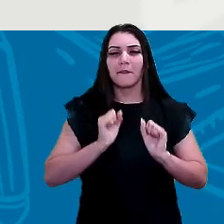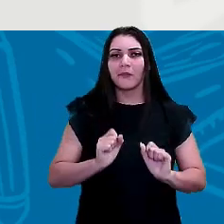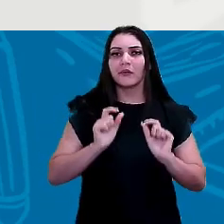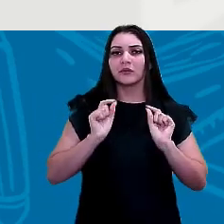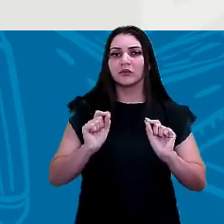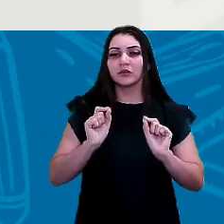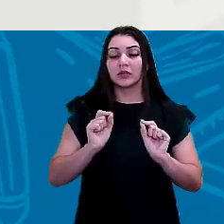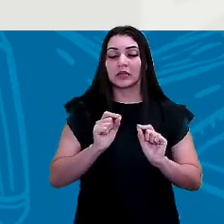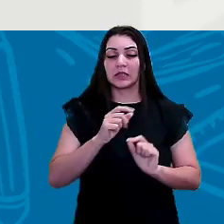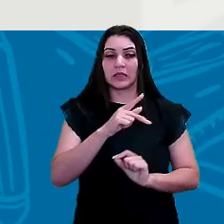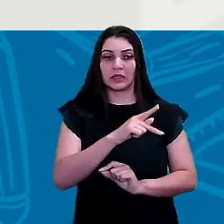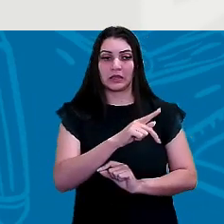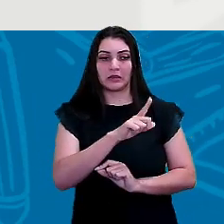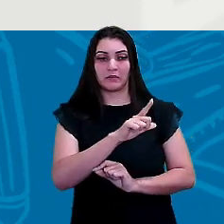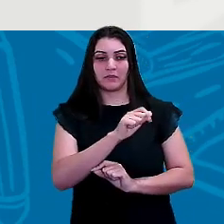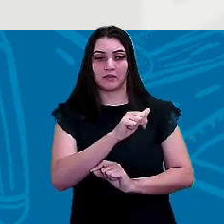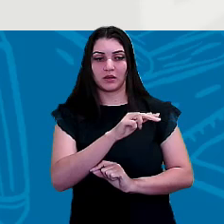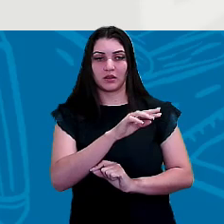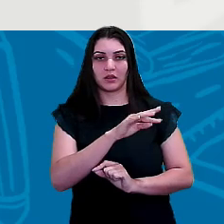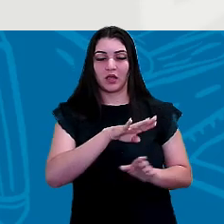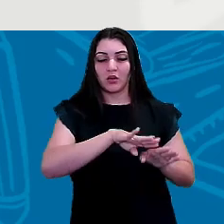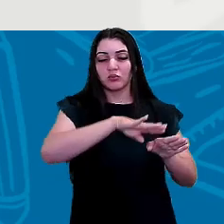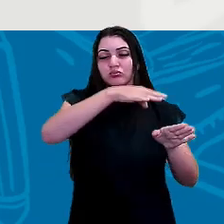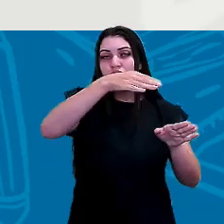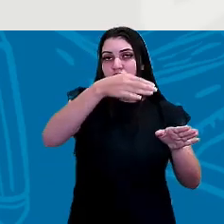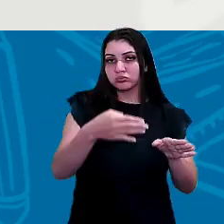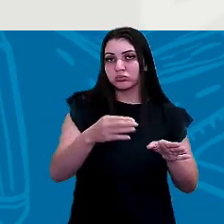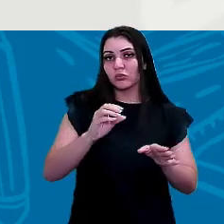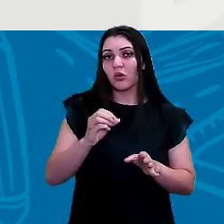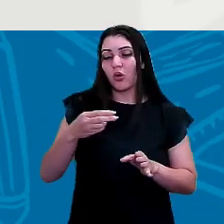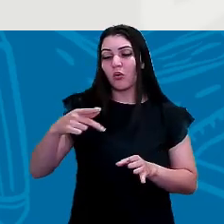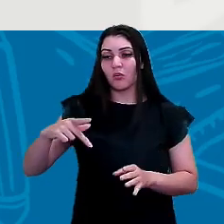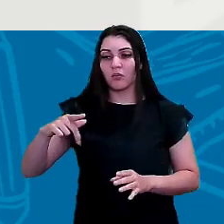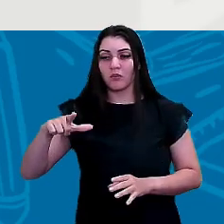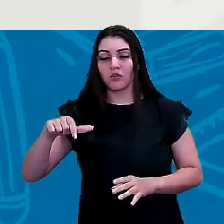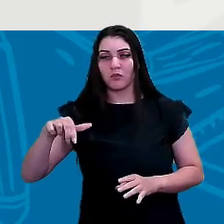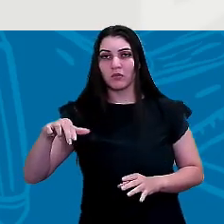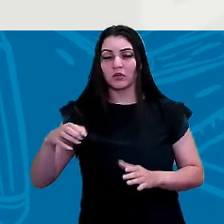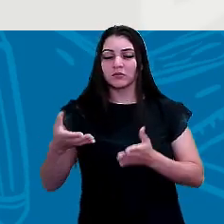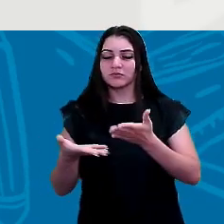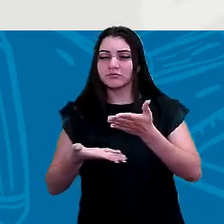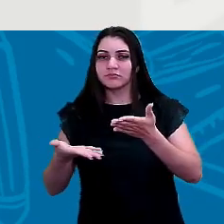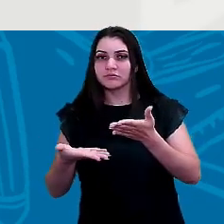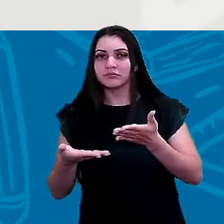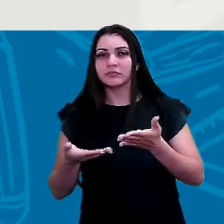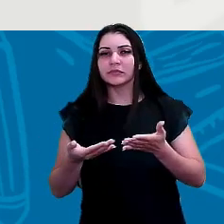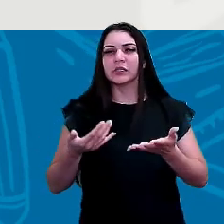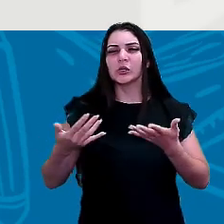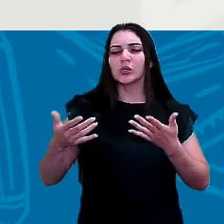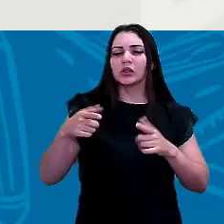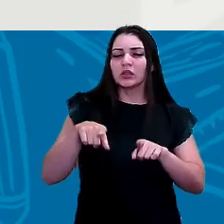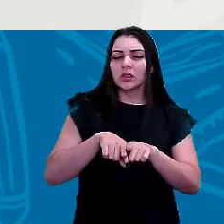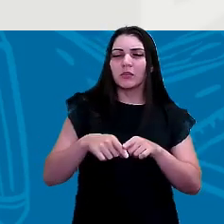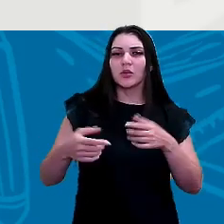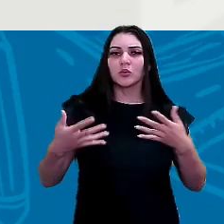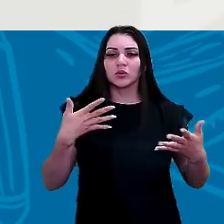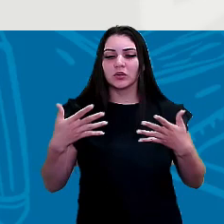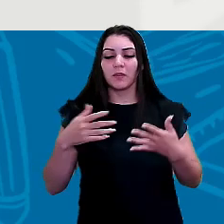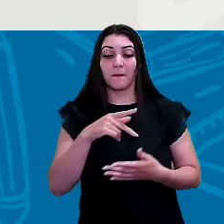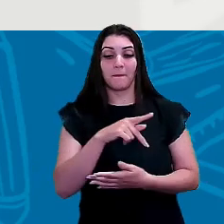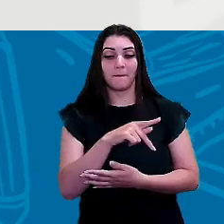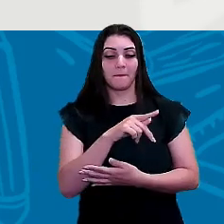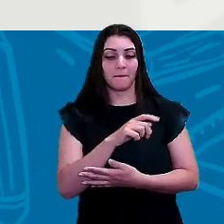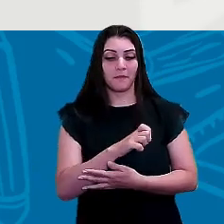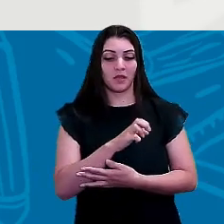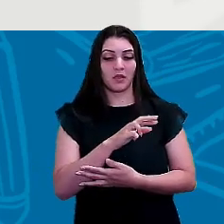de planaltos ou de planícies e em relação a condições climáticas eles podem ser perenes aqueles